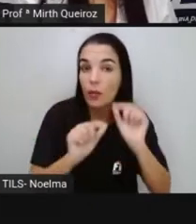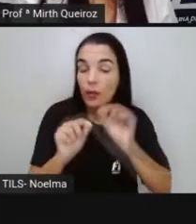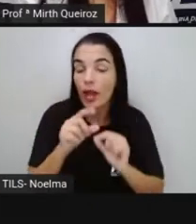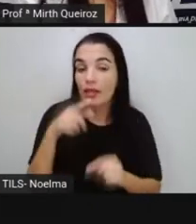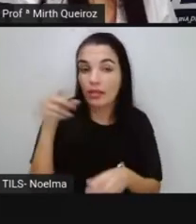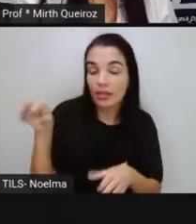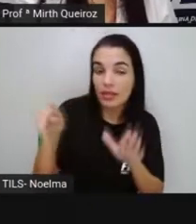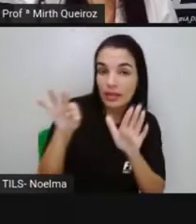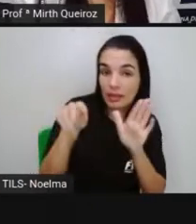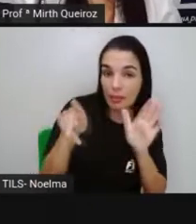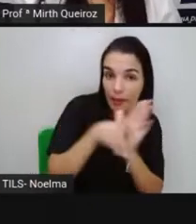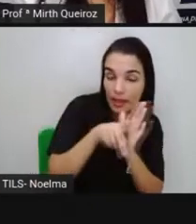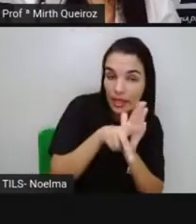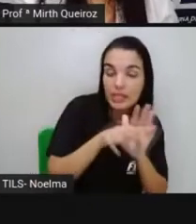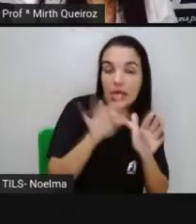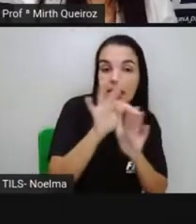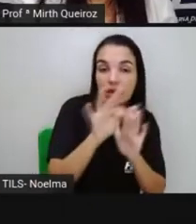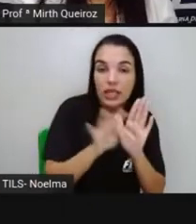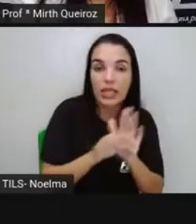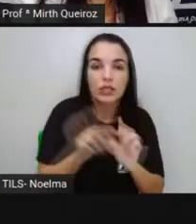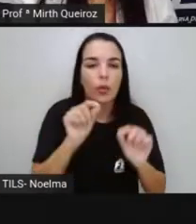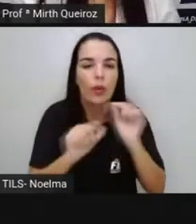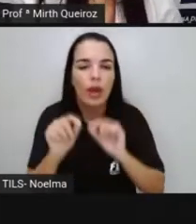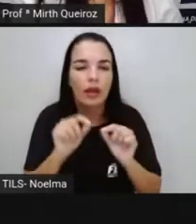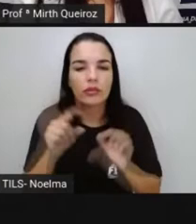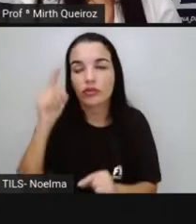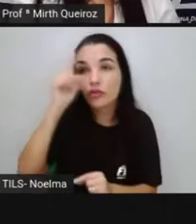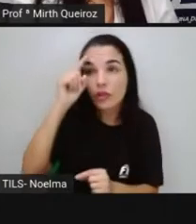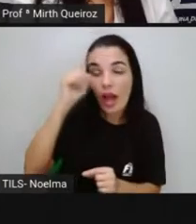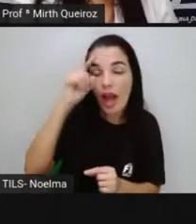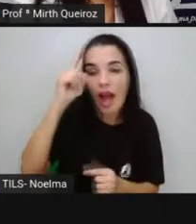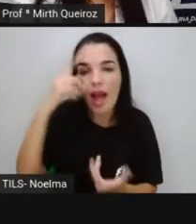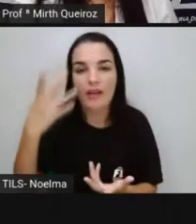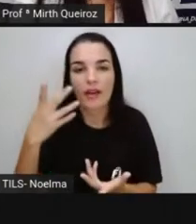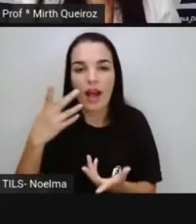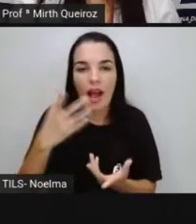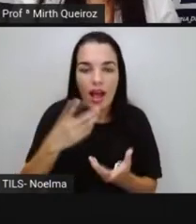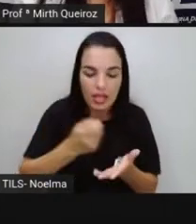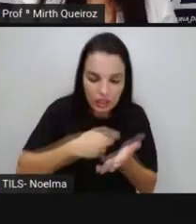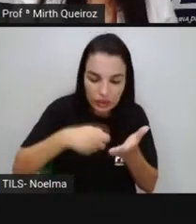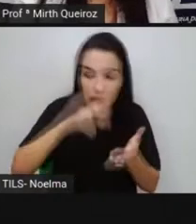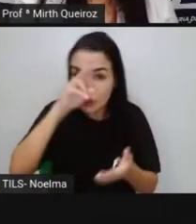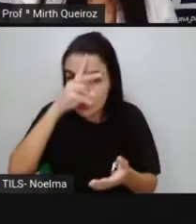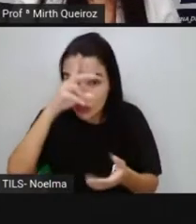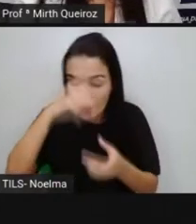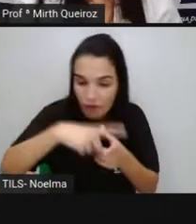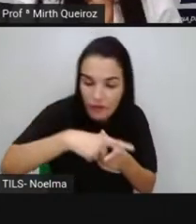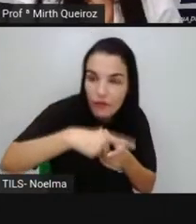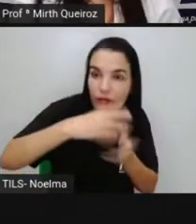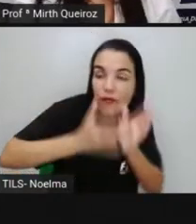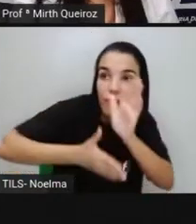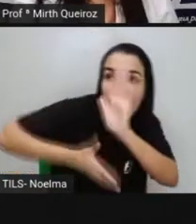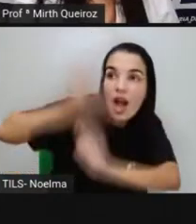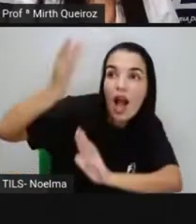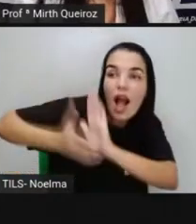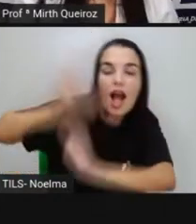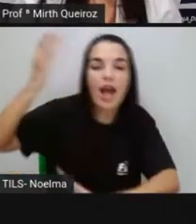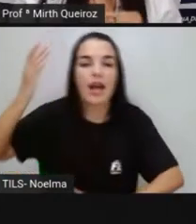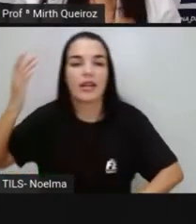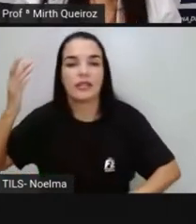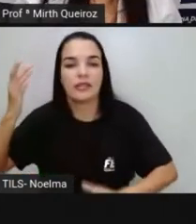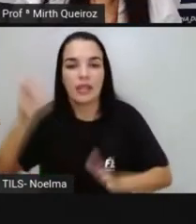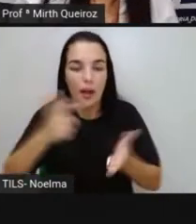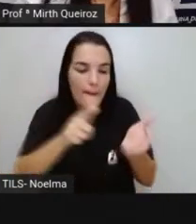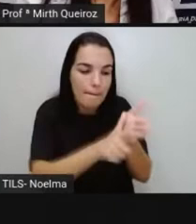do texto descritivo são os diários, relatos de viagens, os folhetos turísticos, cardápios de